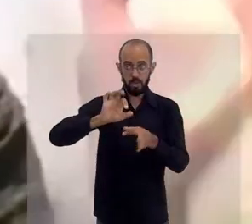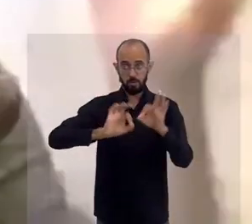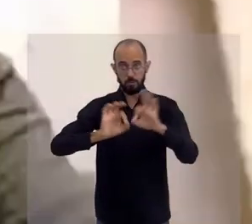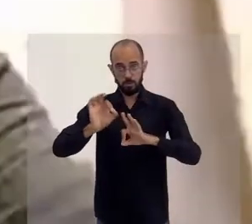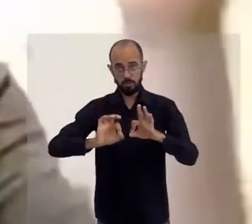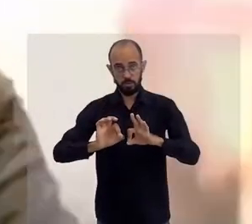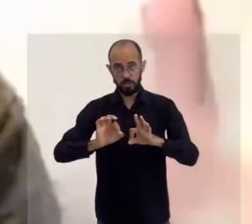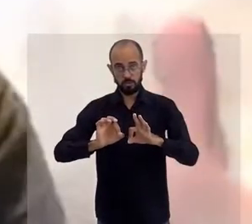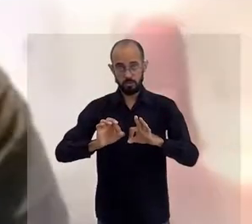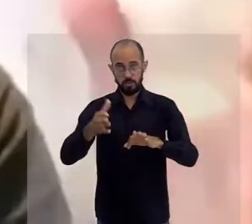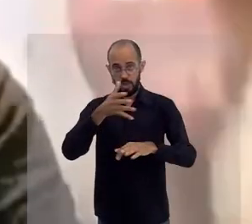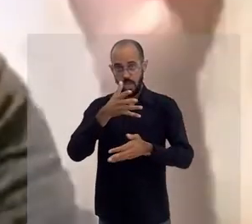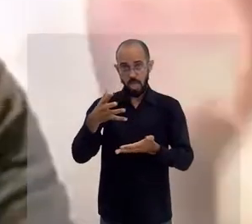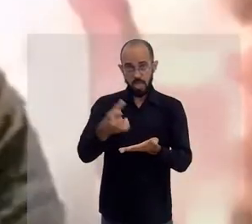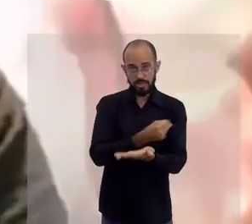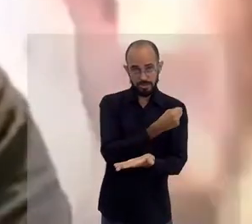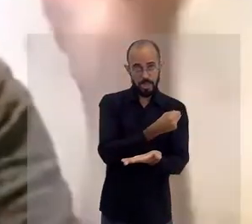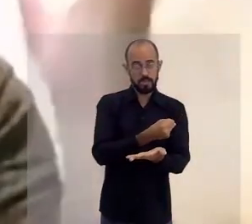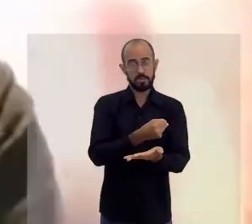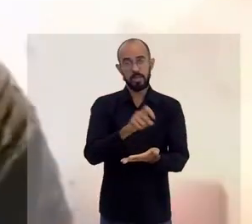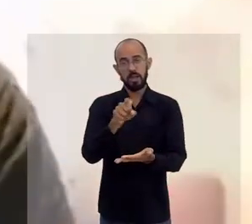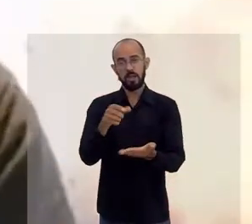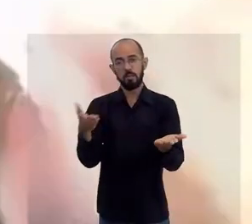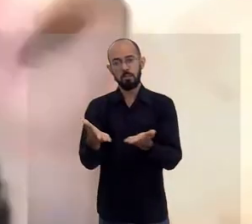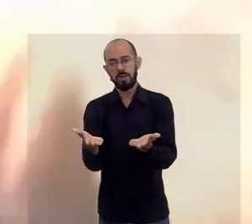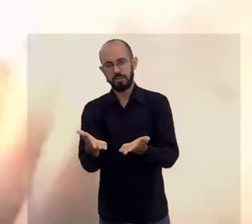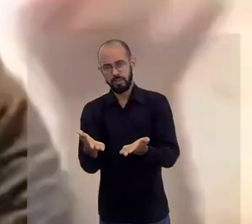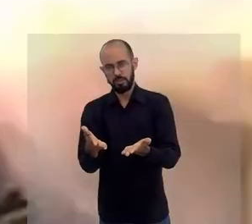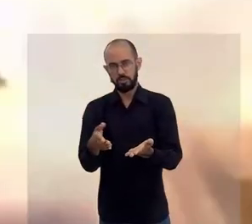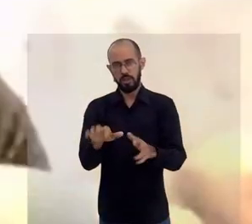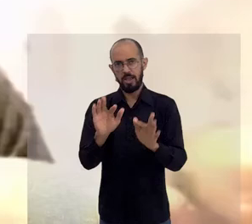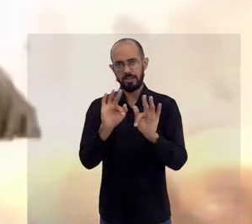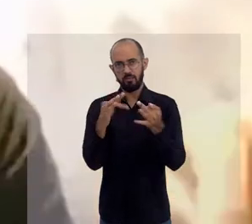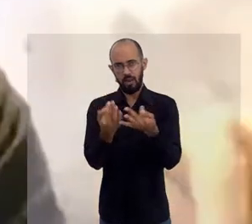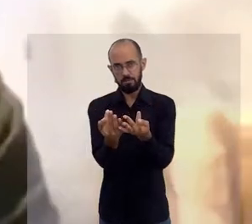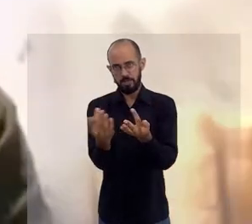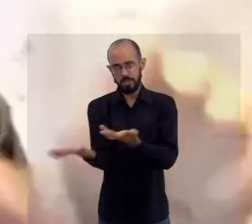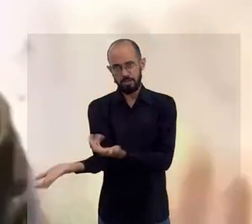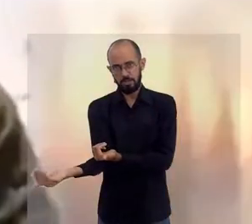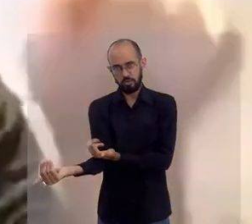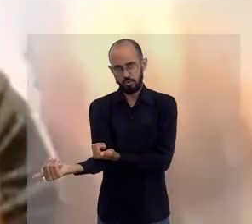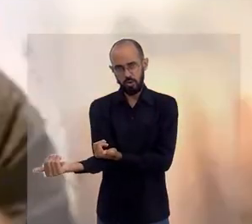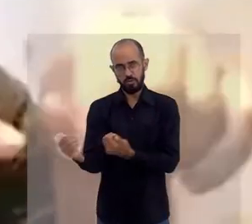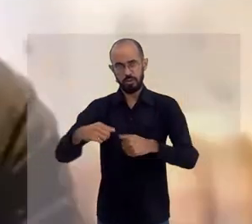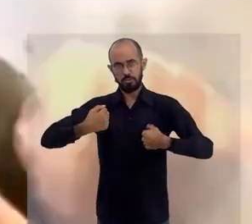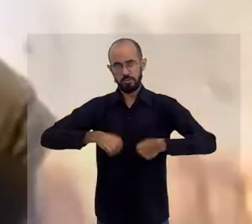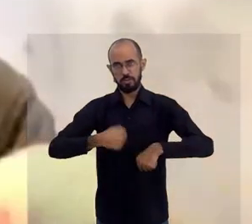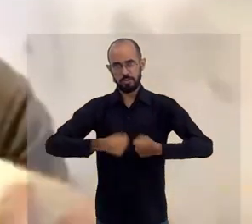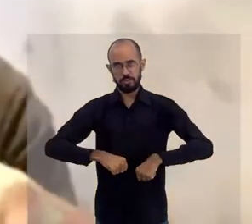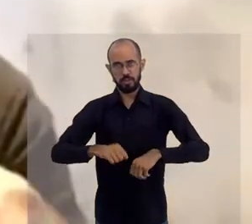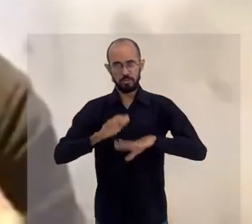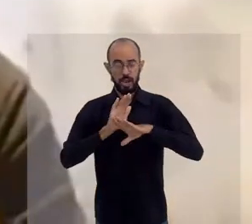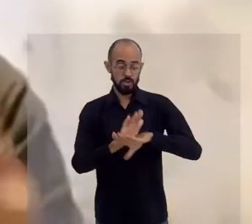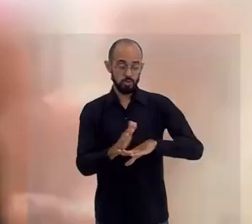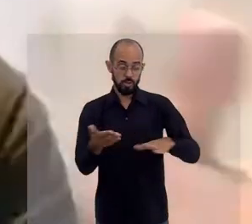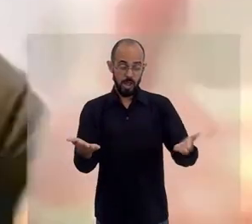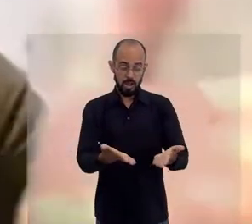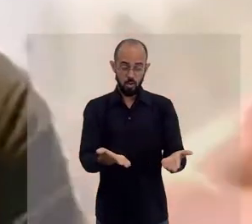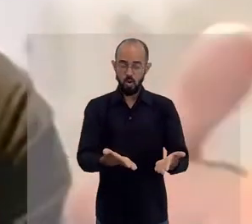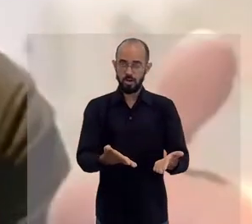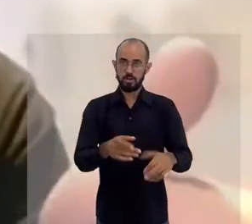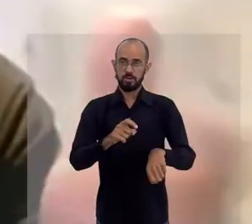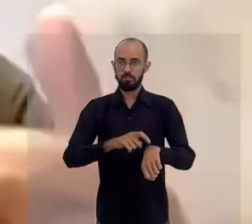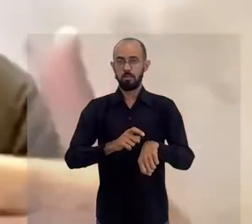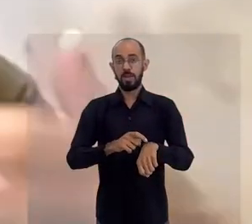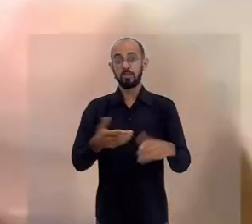um projeto que resgata, que trata do presente. Essa família desse jovem, ela está precisando de ajuda agora,